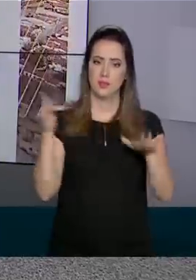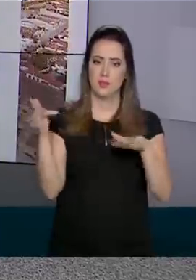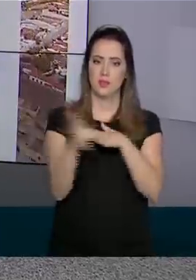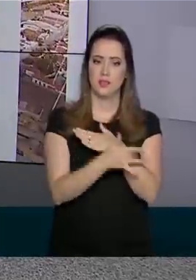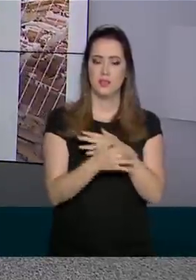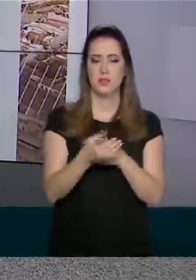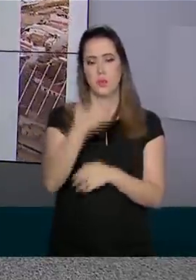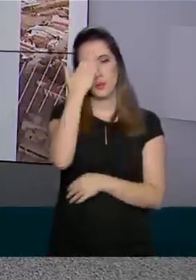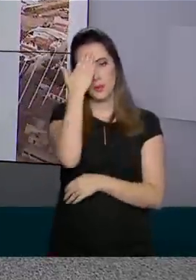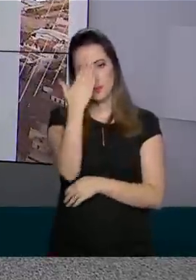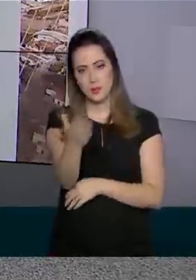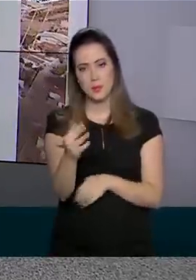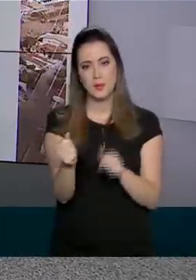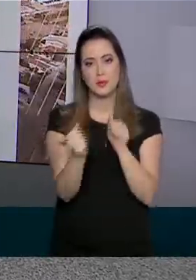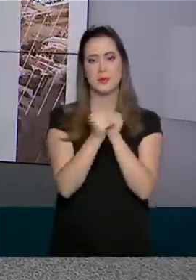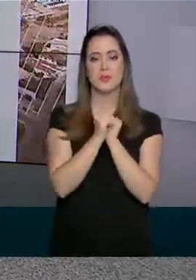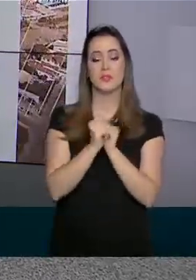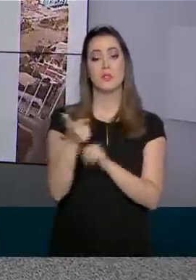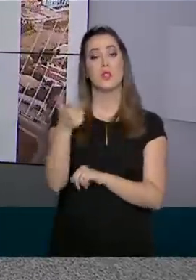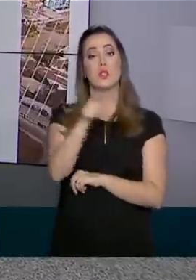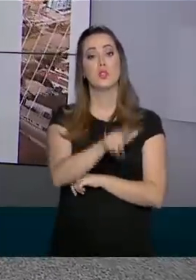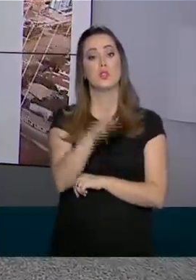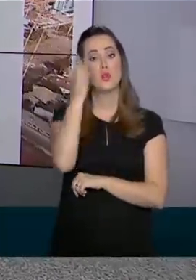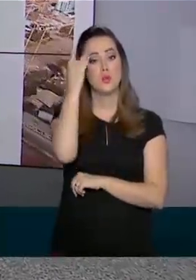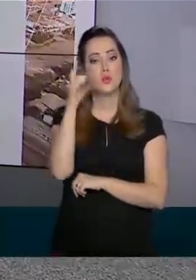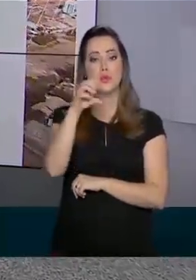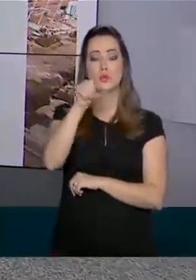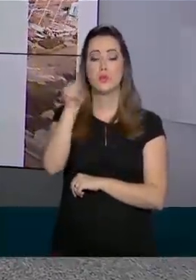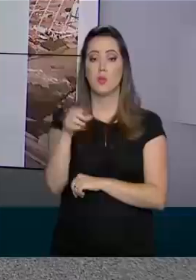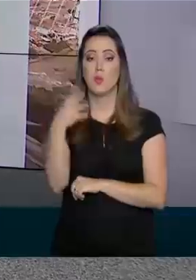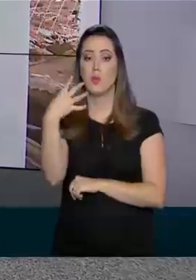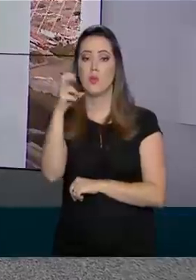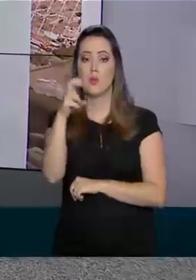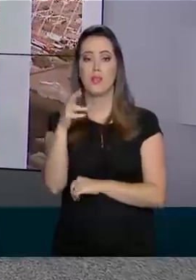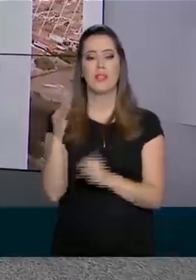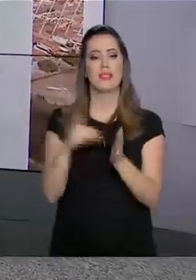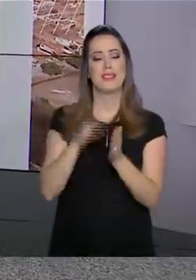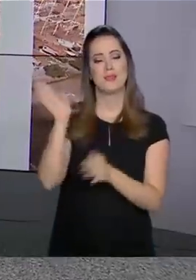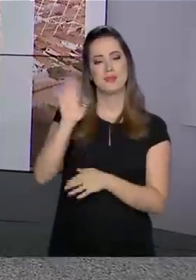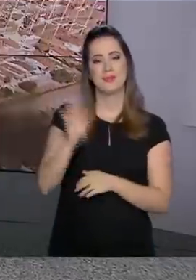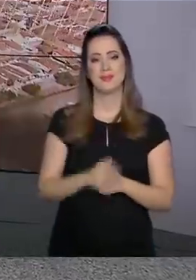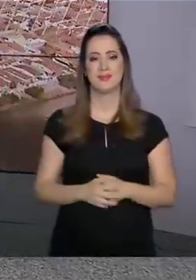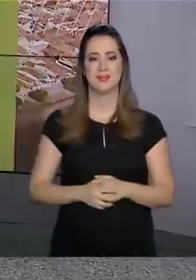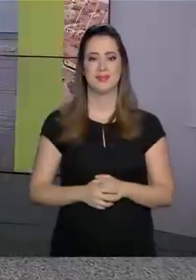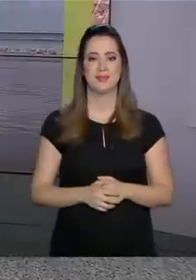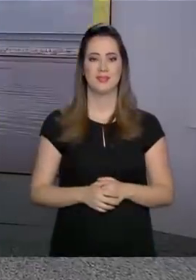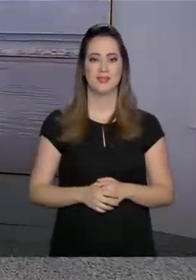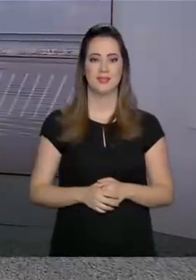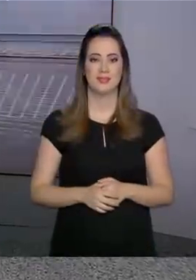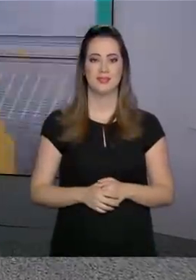redes sociais, muito obrigada pela companhia, eu volto amanhã às 9h45, então até lá, tchau.